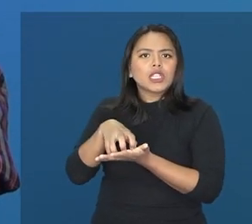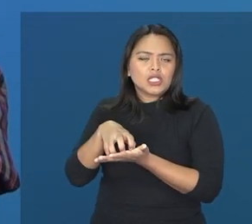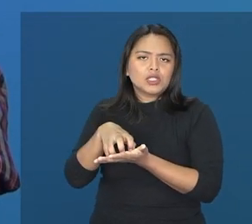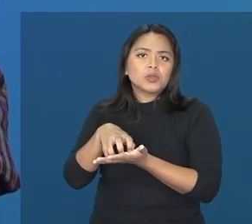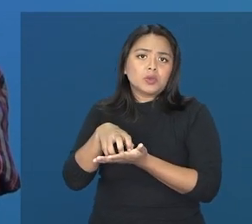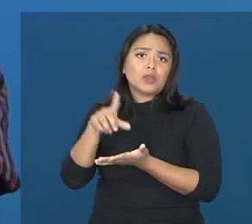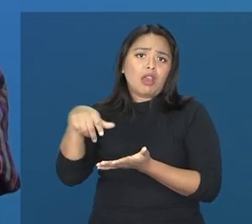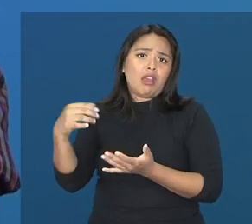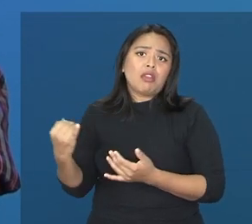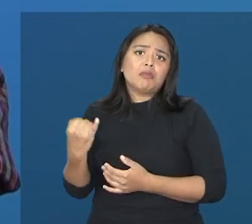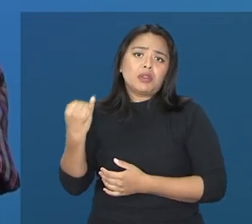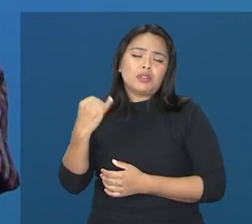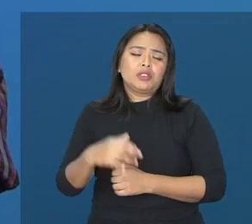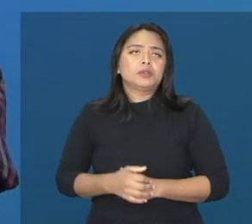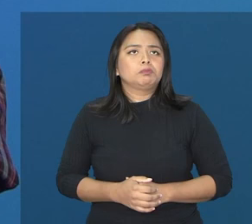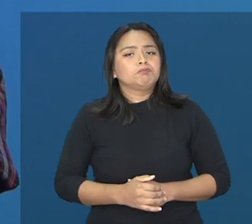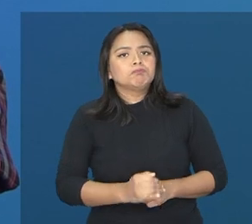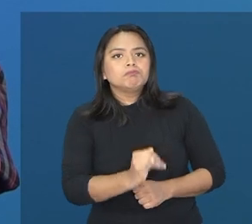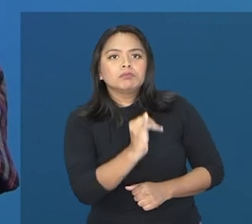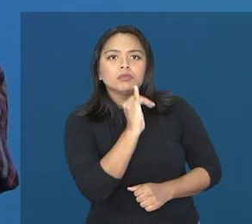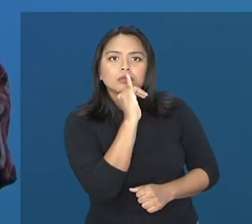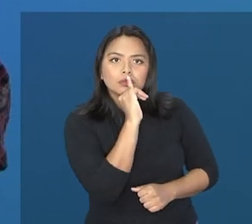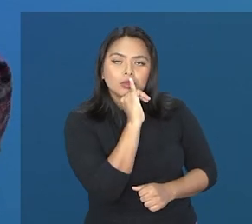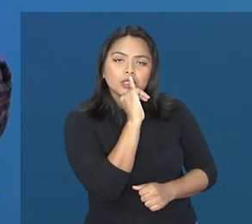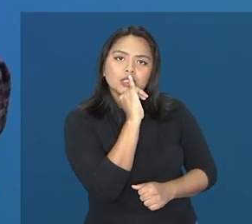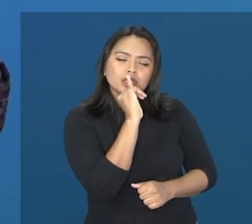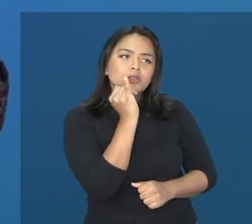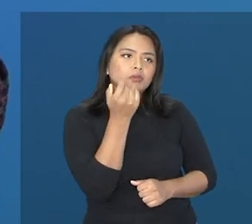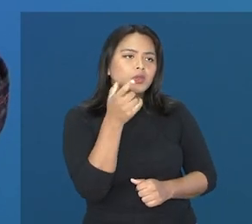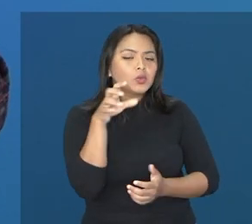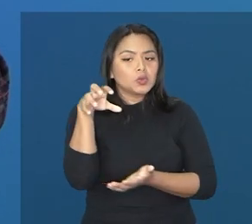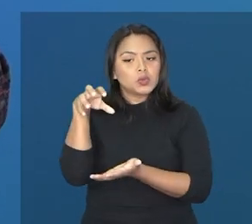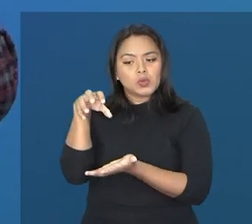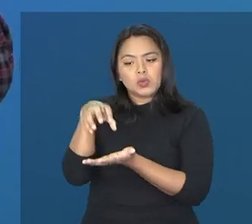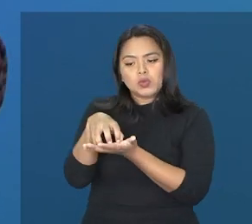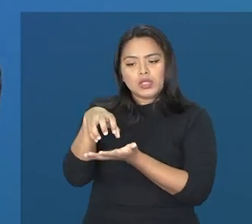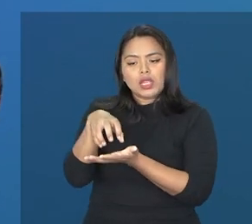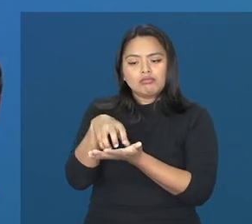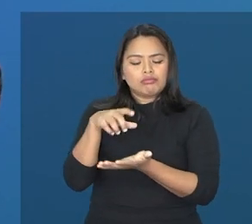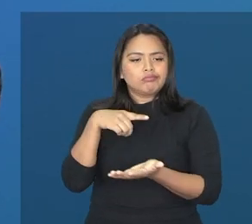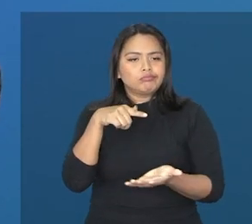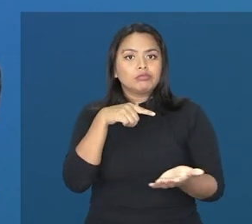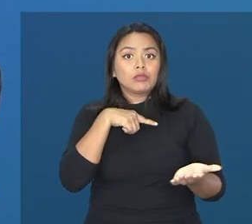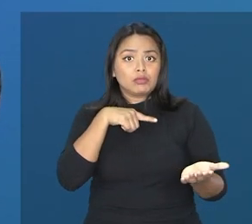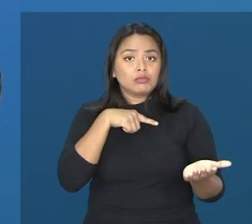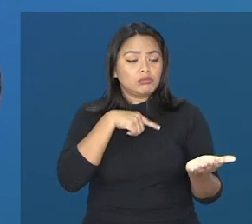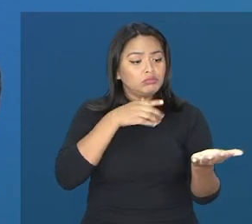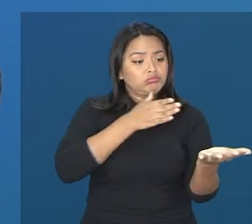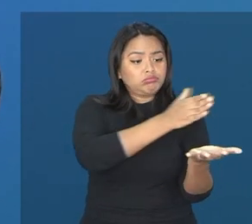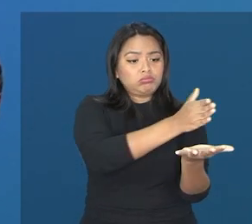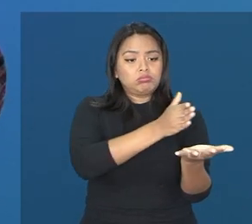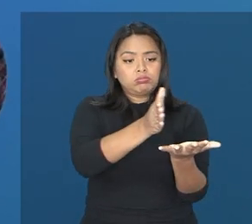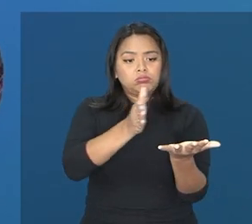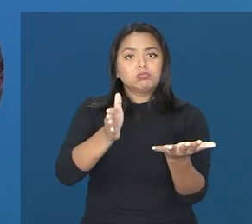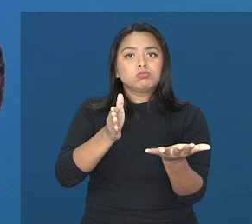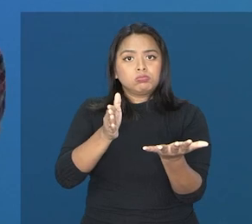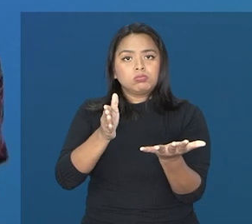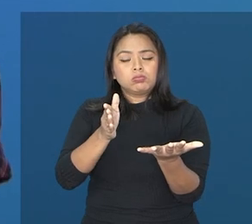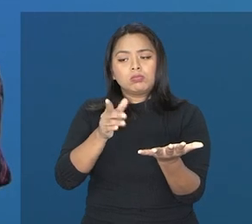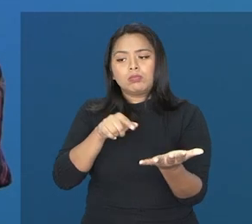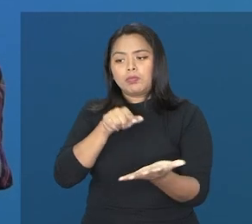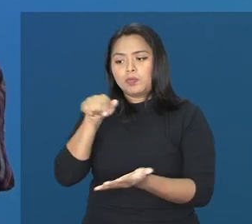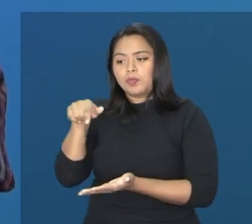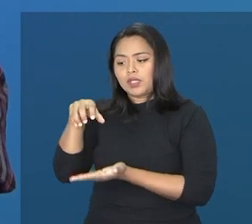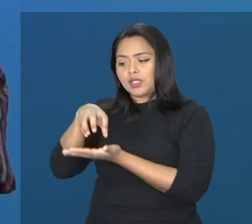para nós faz muita diferença. Por exemplo, nós trabalhamos com, dentro desse espectro das altas habilidades de superdotação, nós trabalhamos com